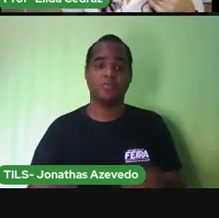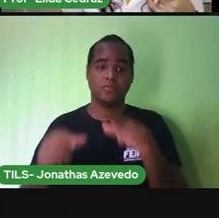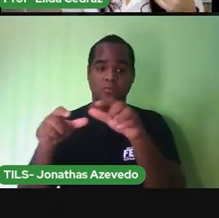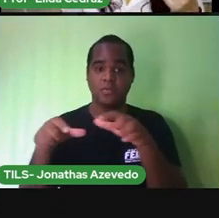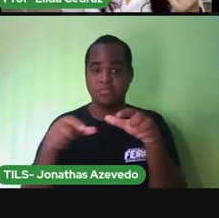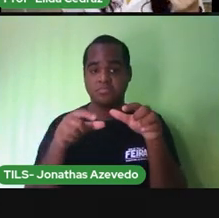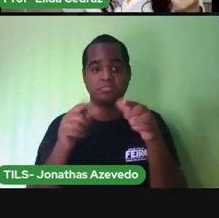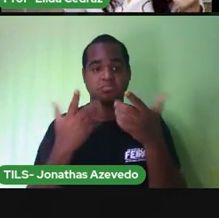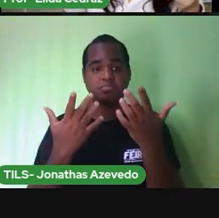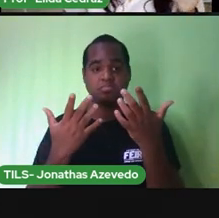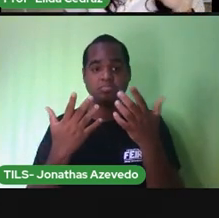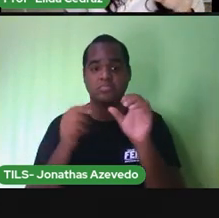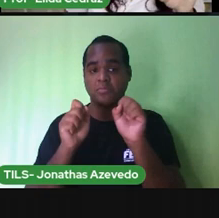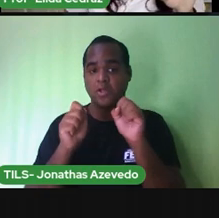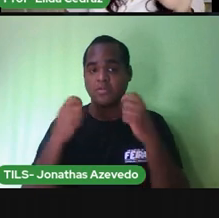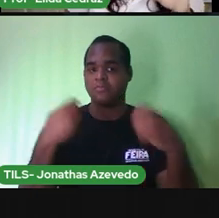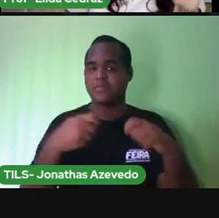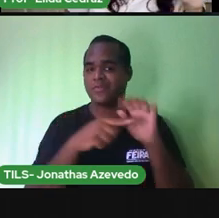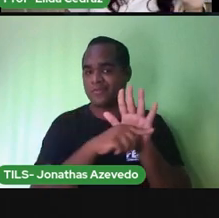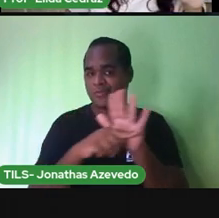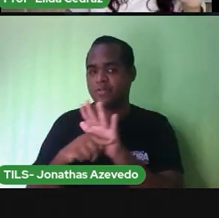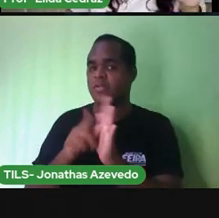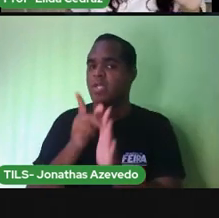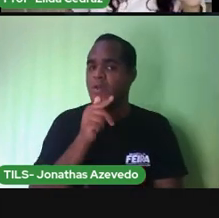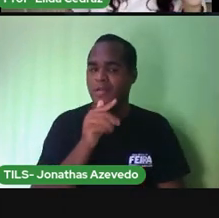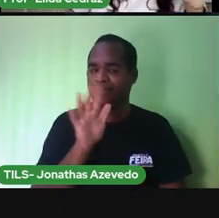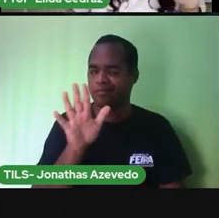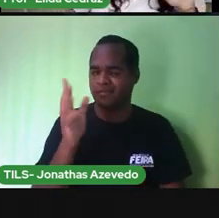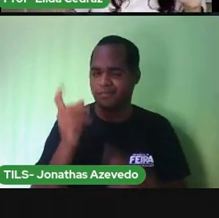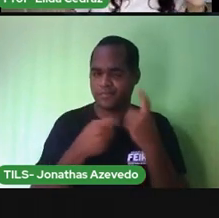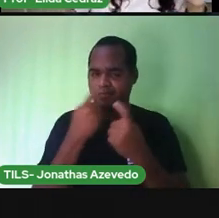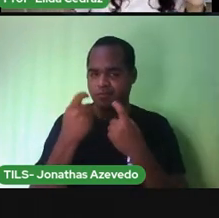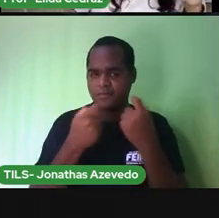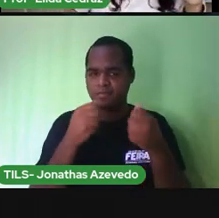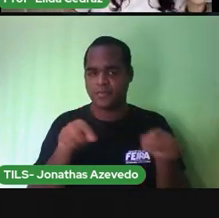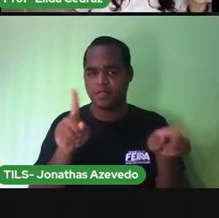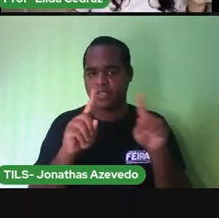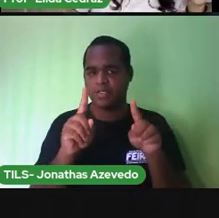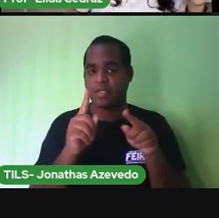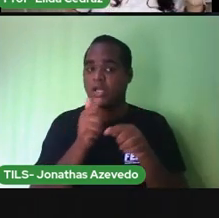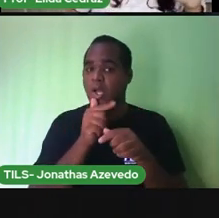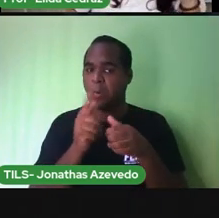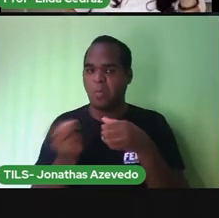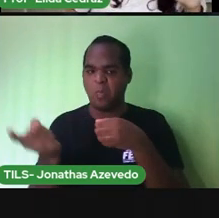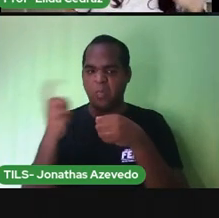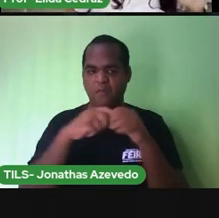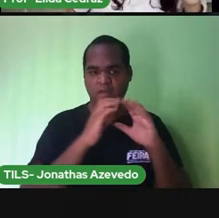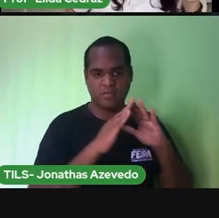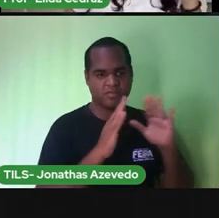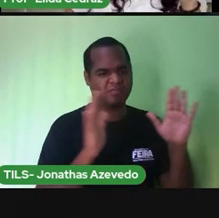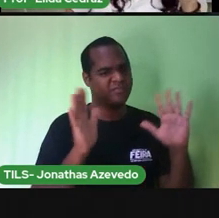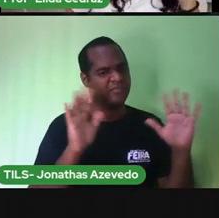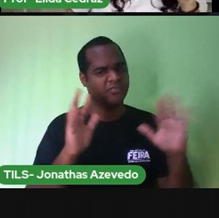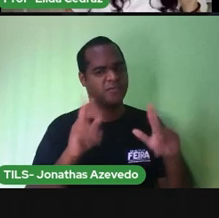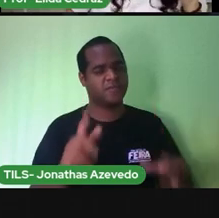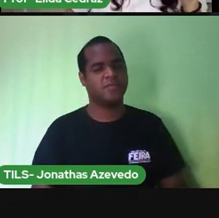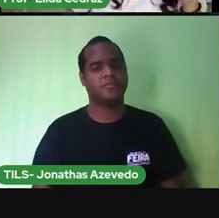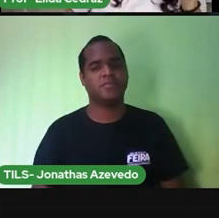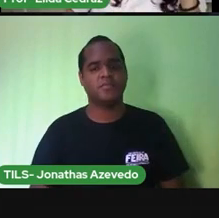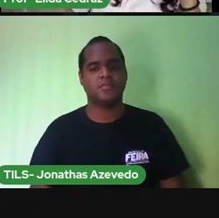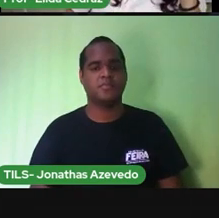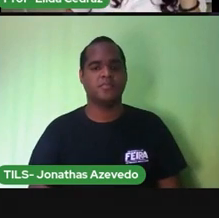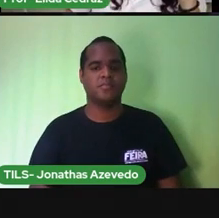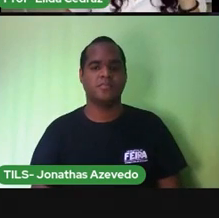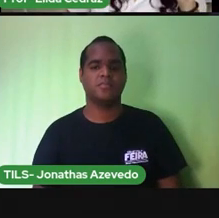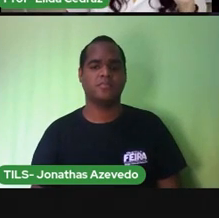que esteja precisando daquela água não se preocupa não não vai voltar para a sua casa não só que